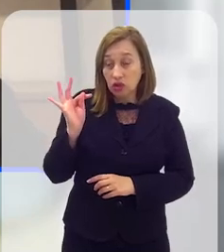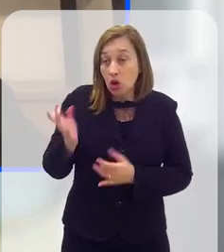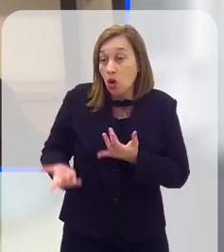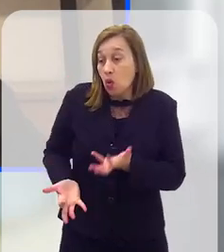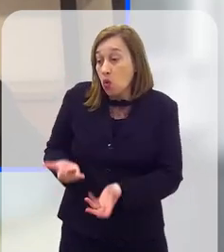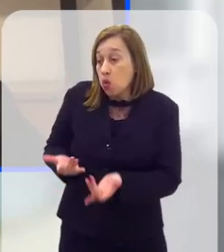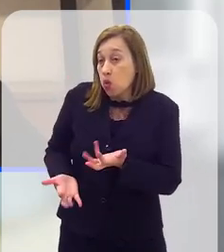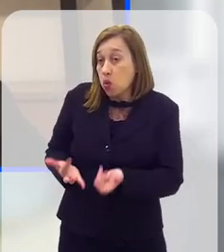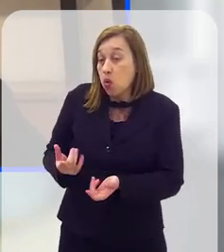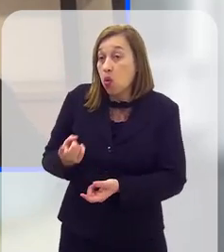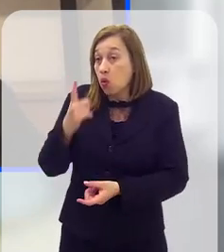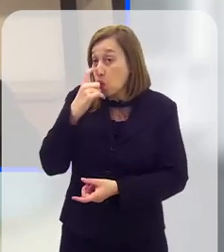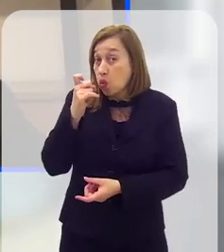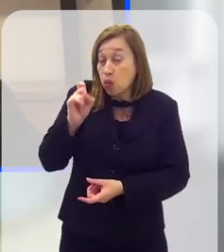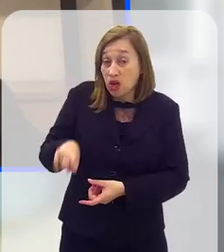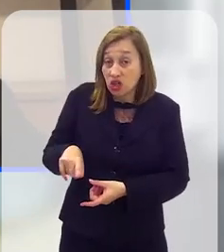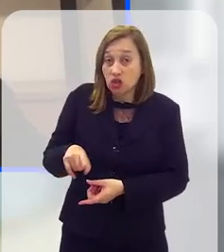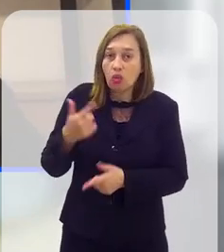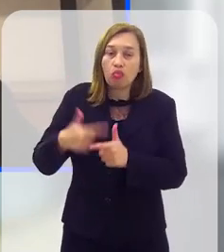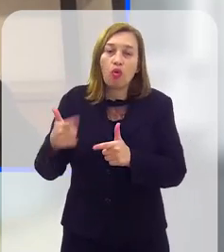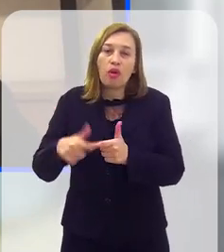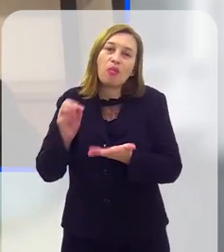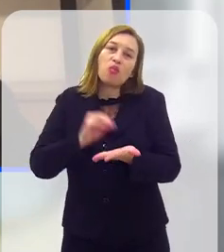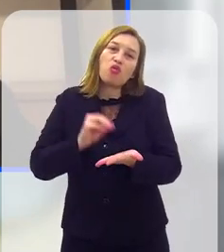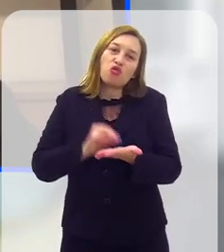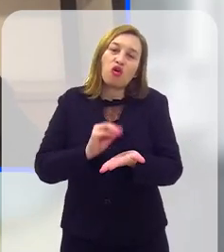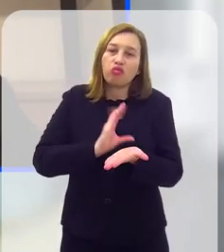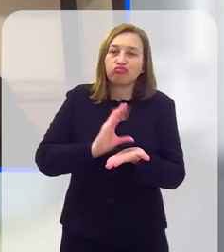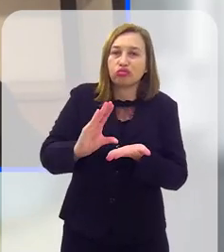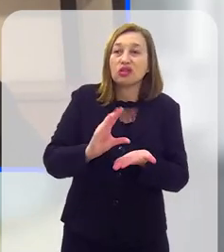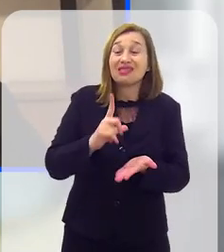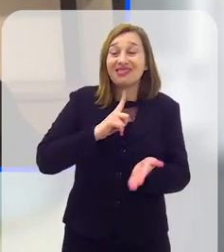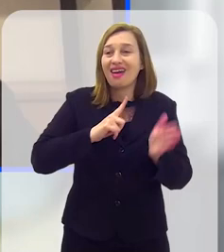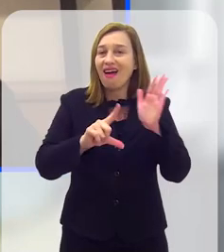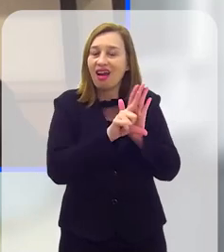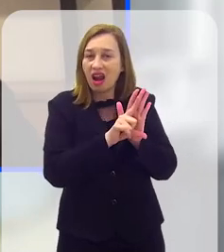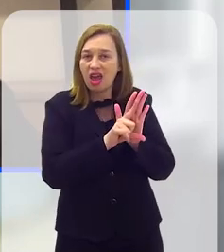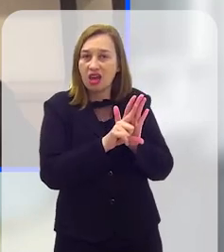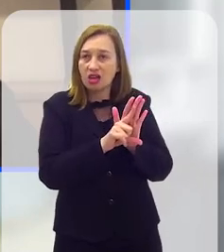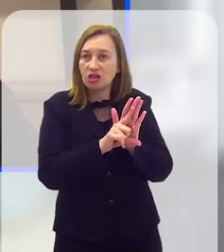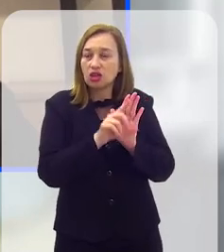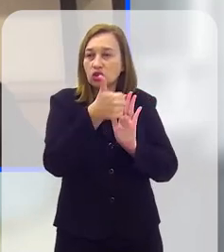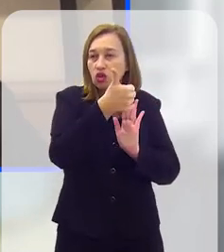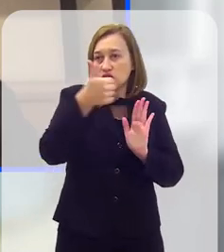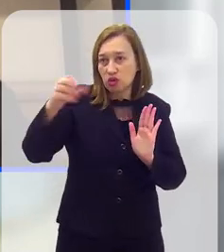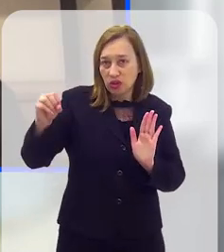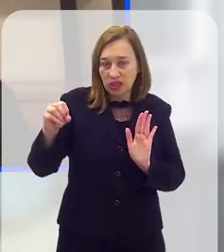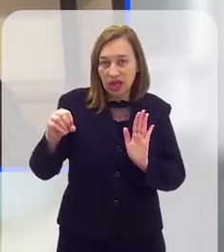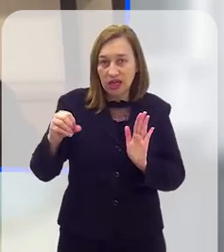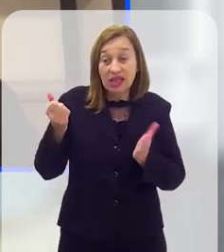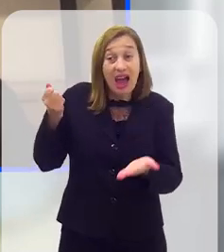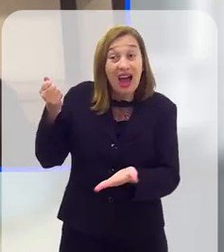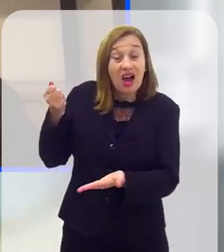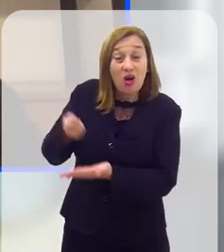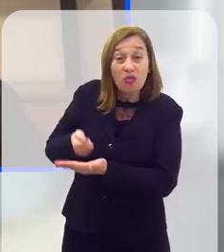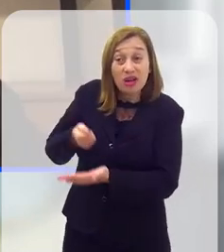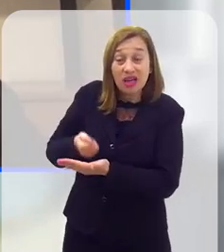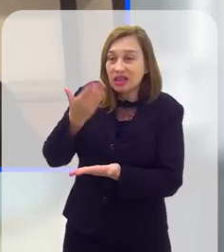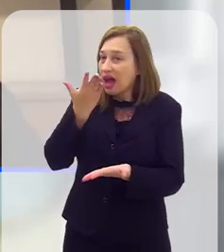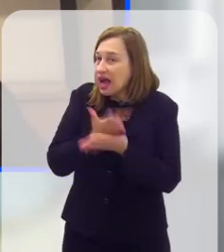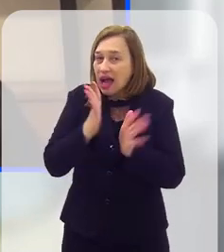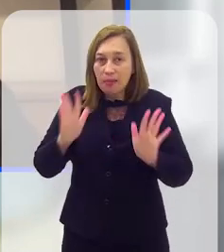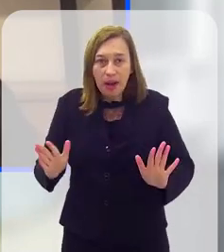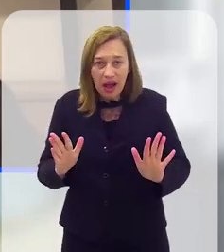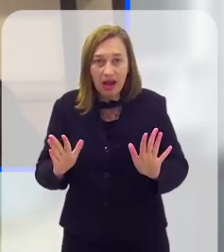queimada dos lixões, que é um problema por falta de recurso. Você tem a lei, desde 2010, obrigando aos